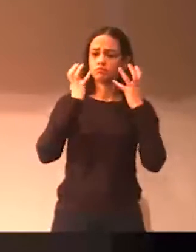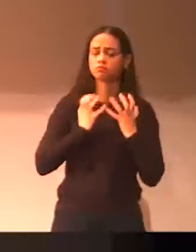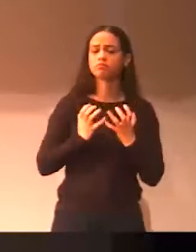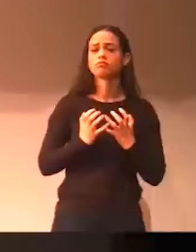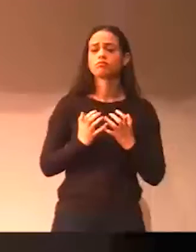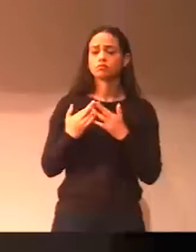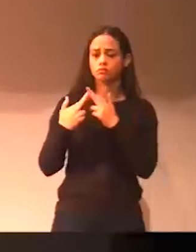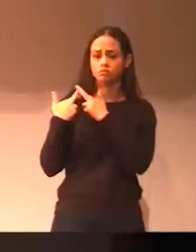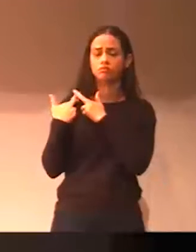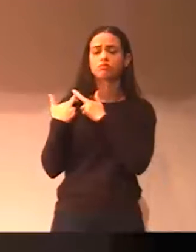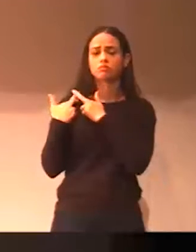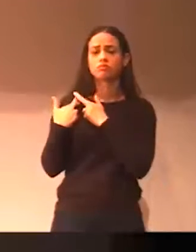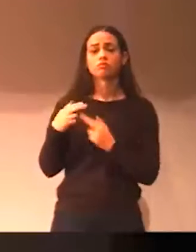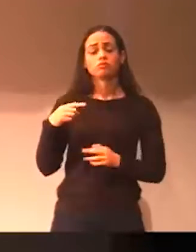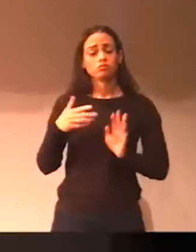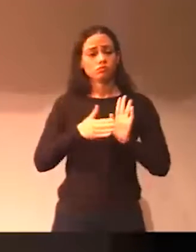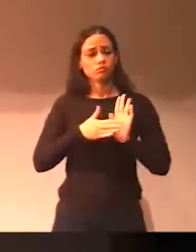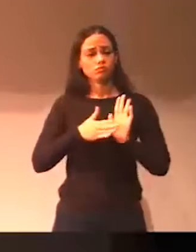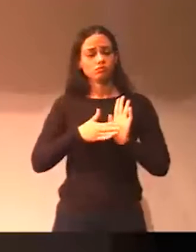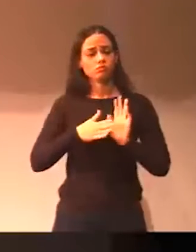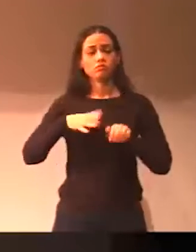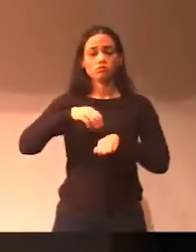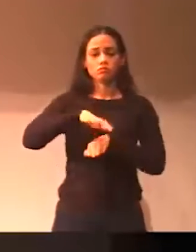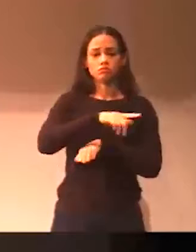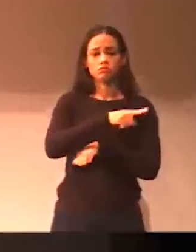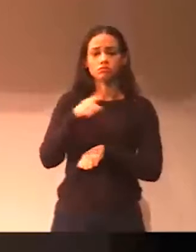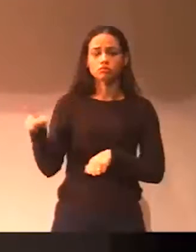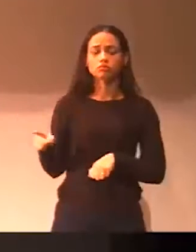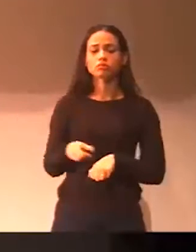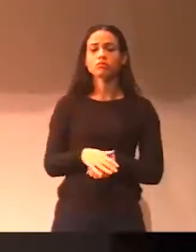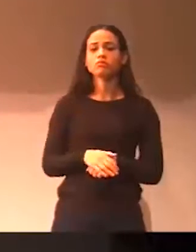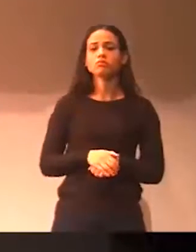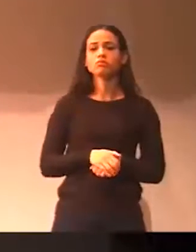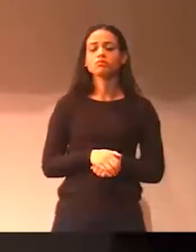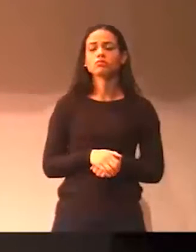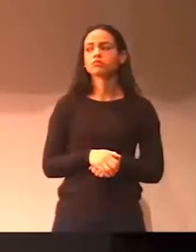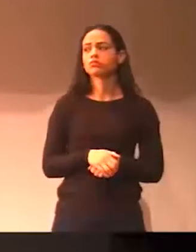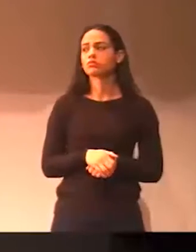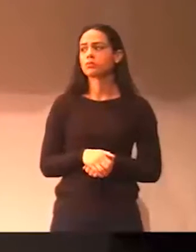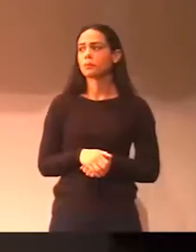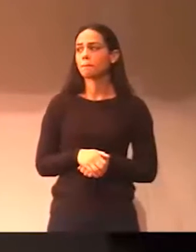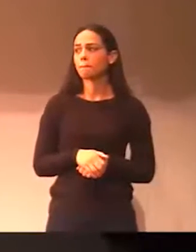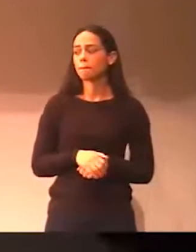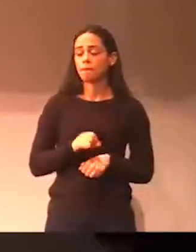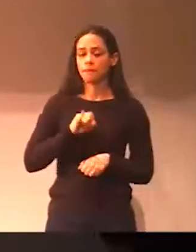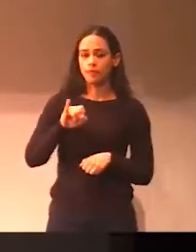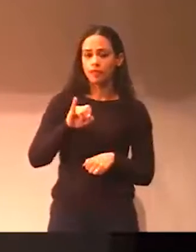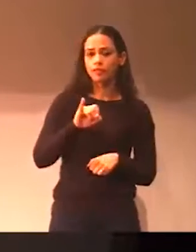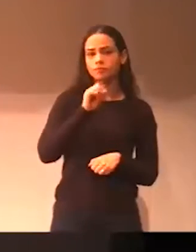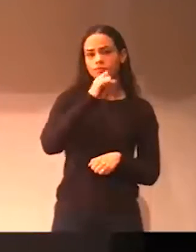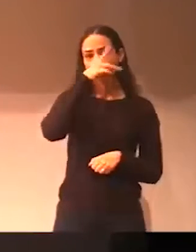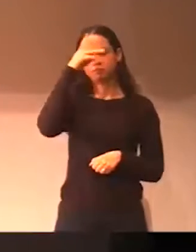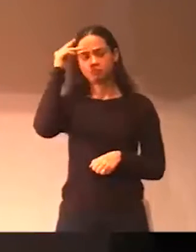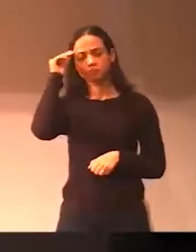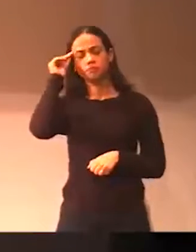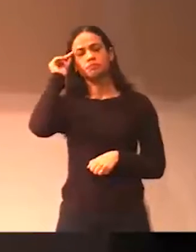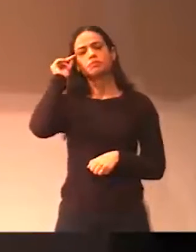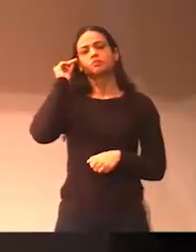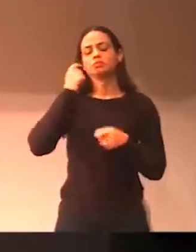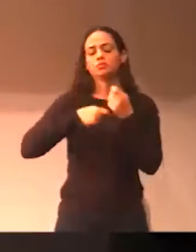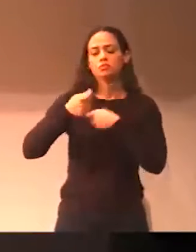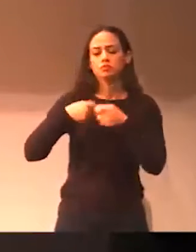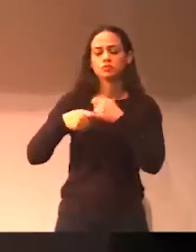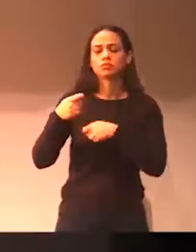proposta, eu quero aqui trazer de novo o modelo público. Vai fazer qualquer mudança, tem que ter planejamento.